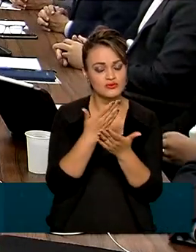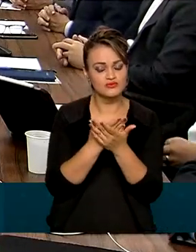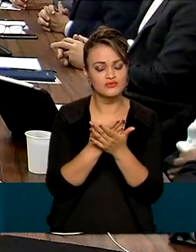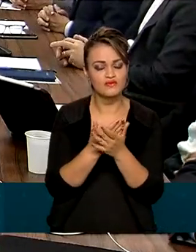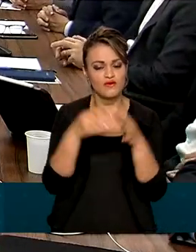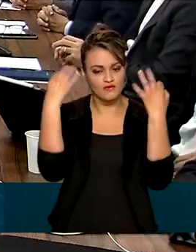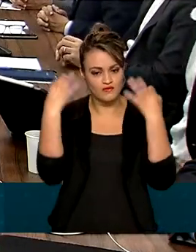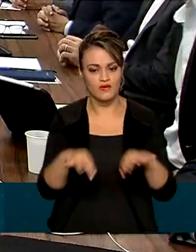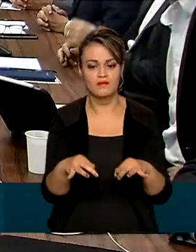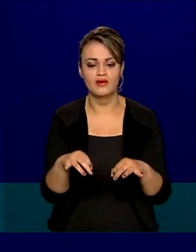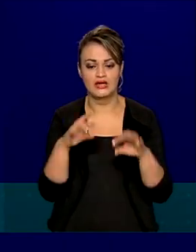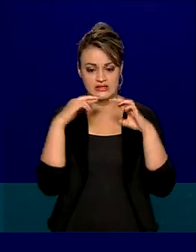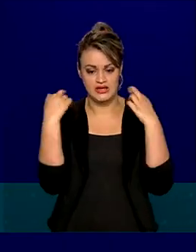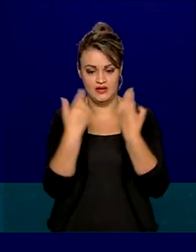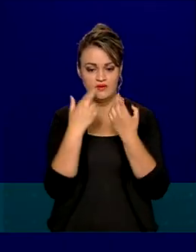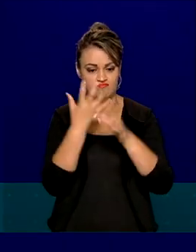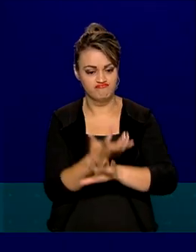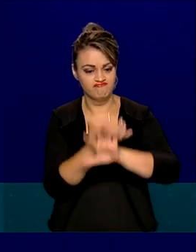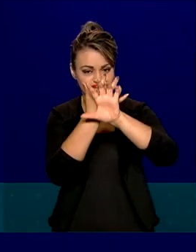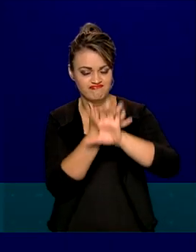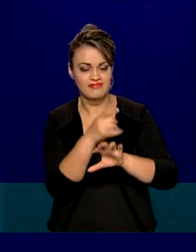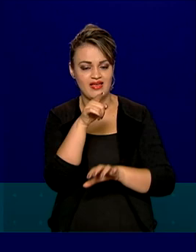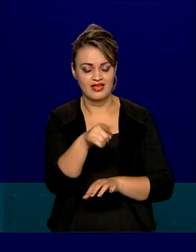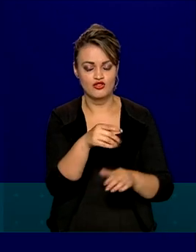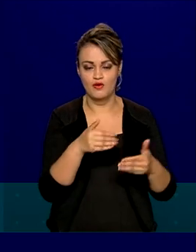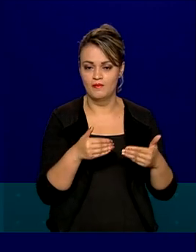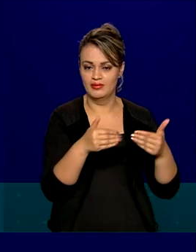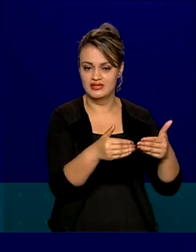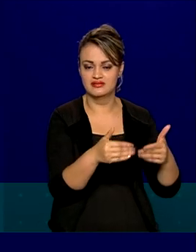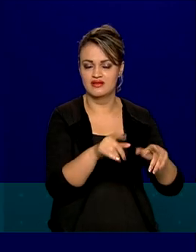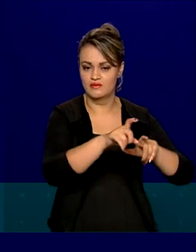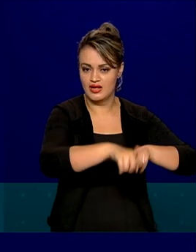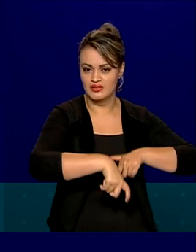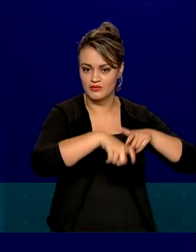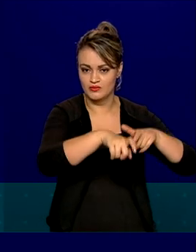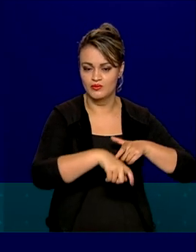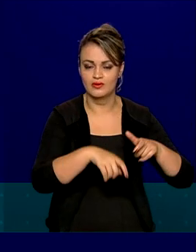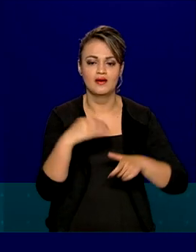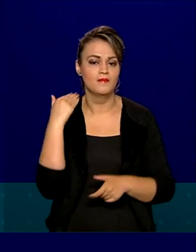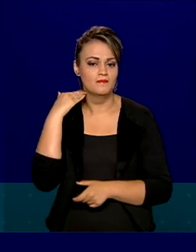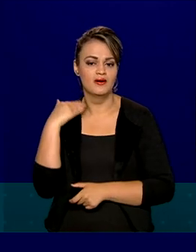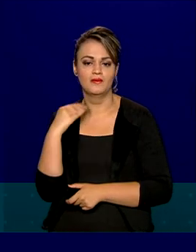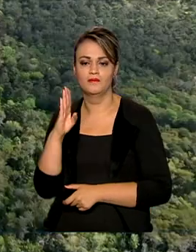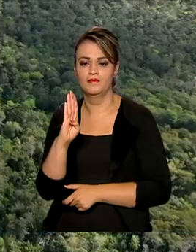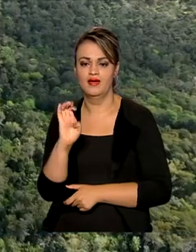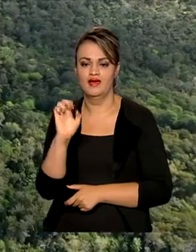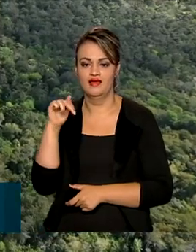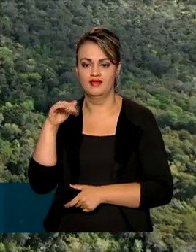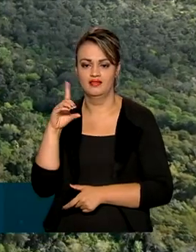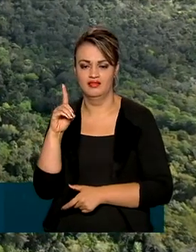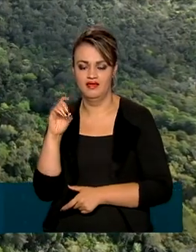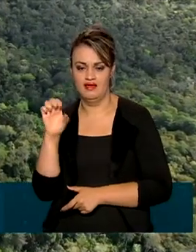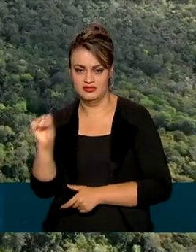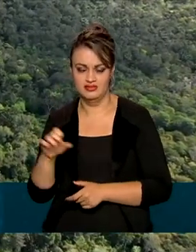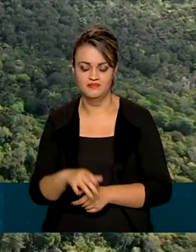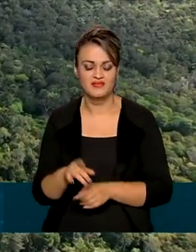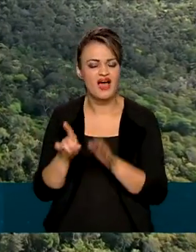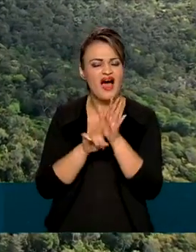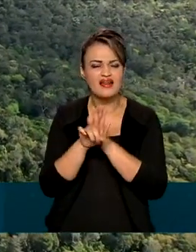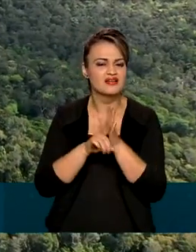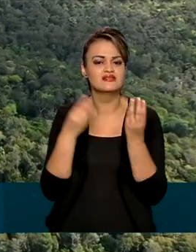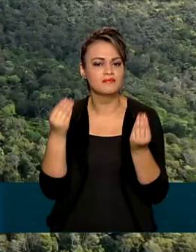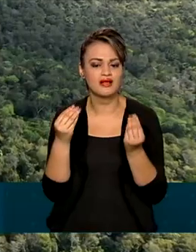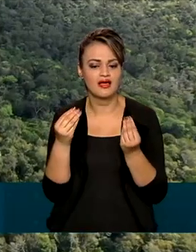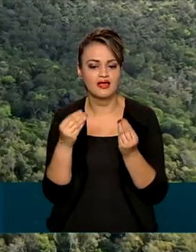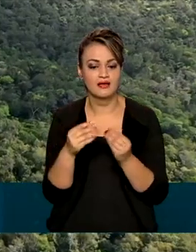formalizado nesta reunião virtual entre o Ministério da Agricultura e o BNDES. A análise será feita